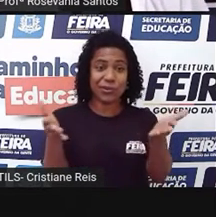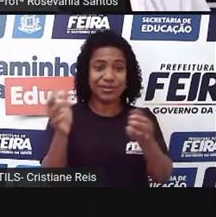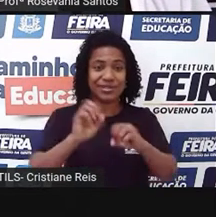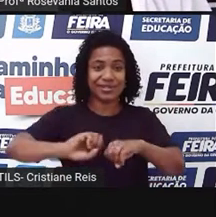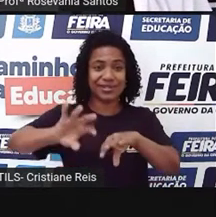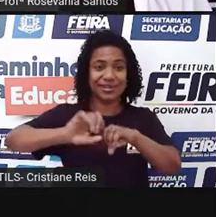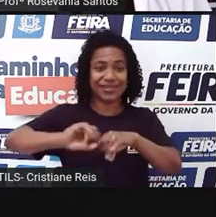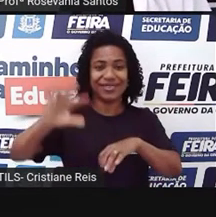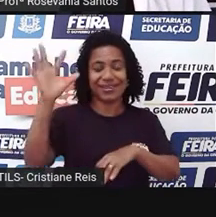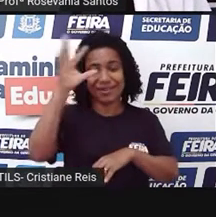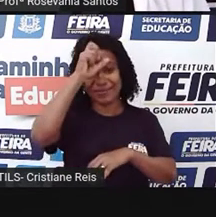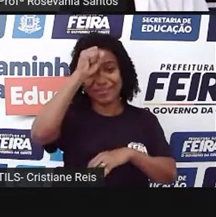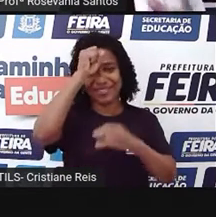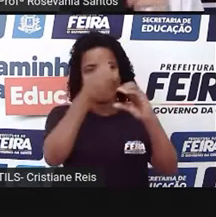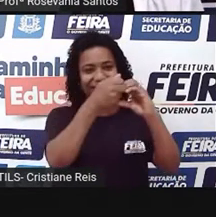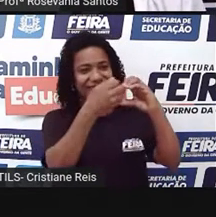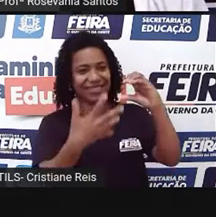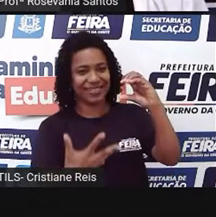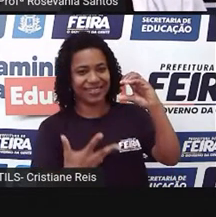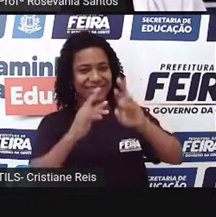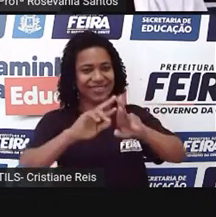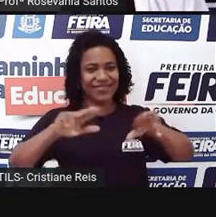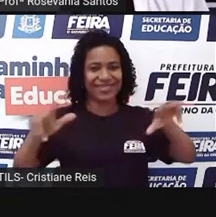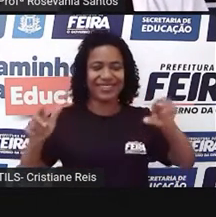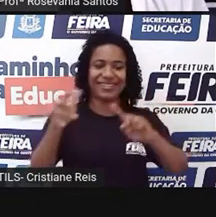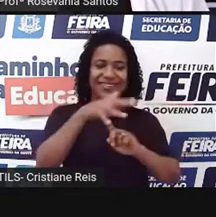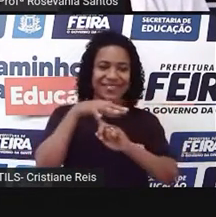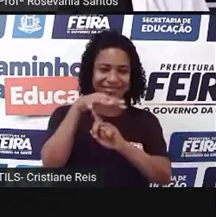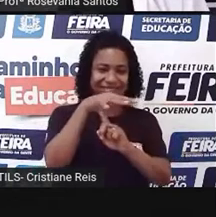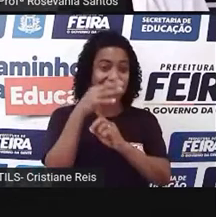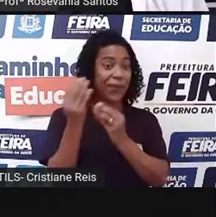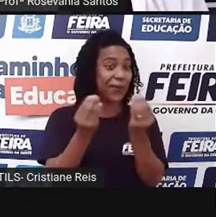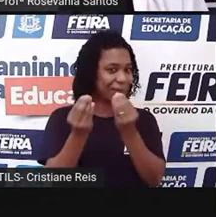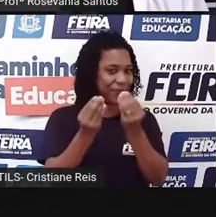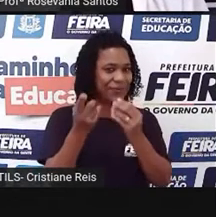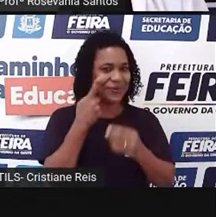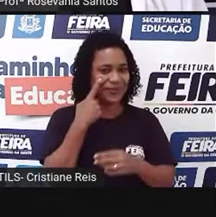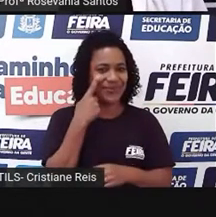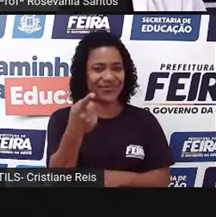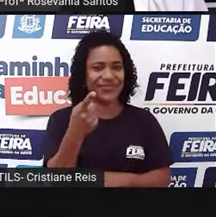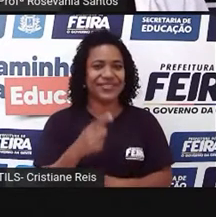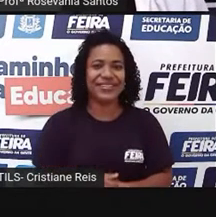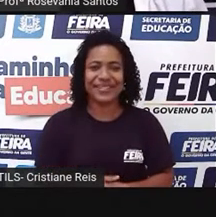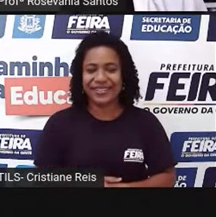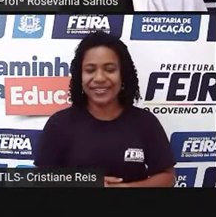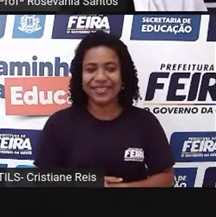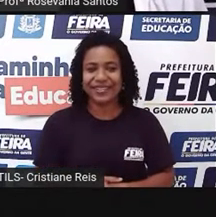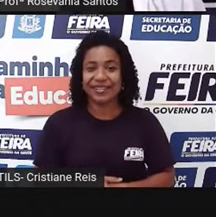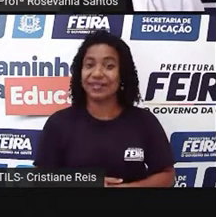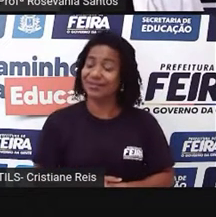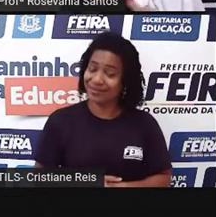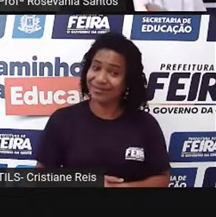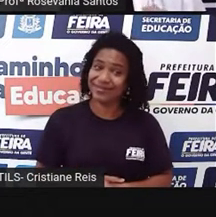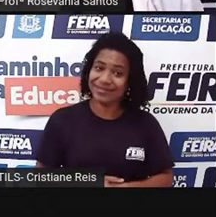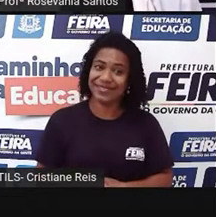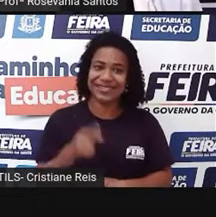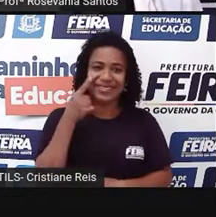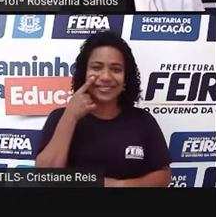perceber essas características. Vamos lá? Bom, a primeira coisa aqui, né, que já é bem